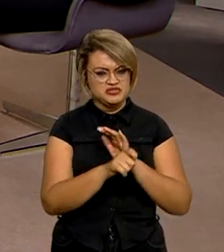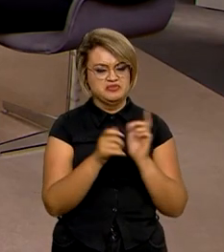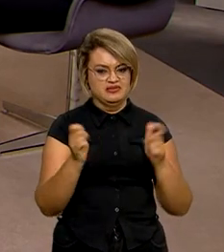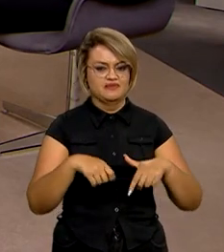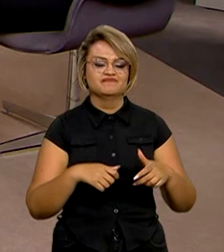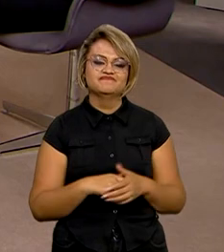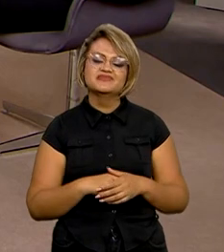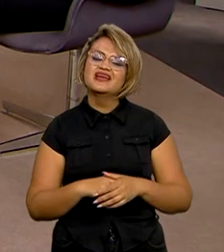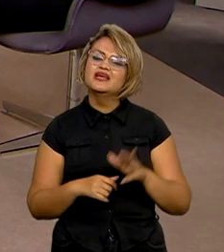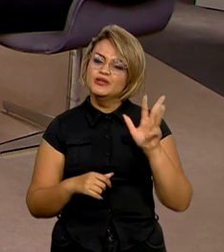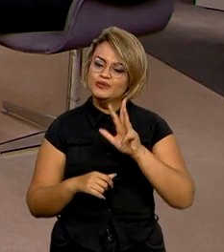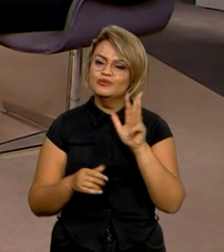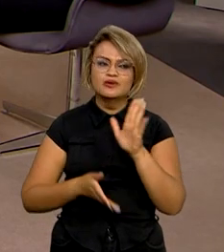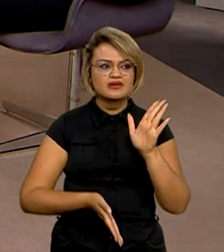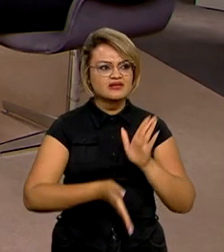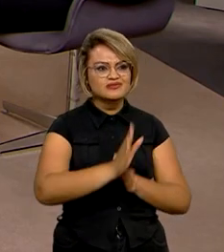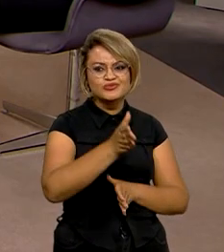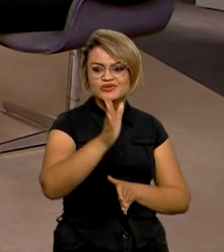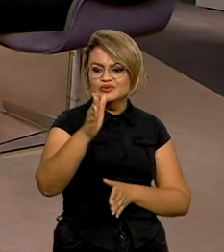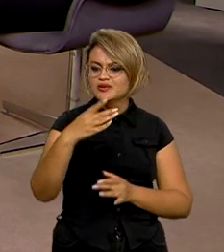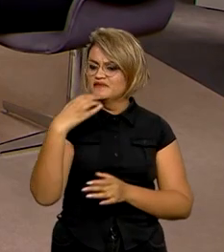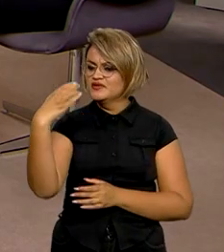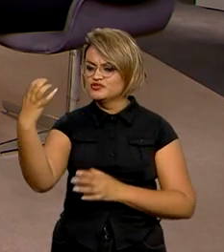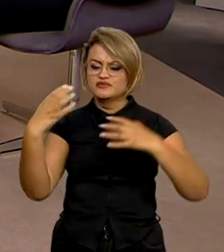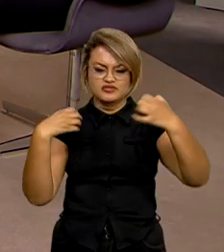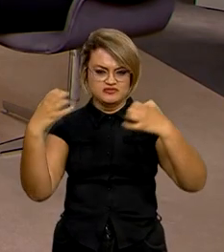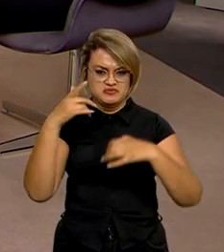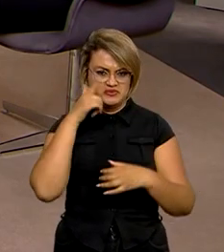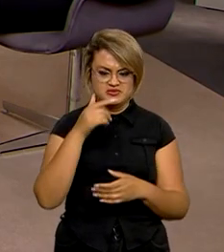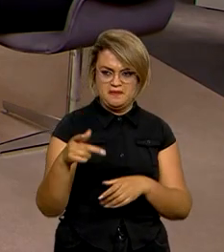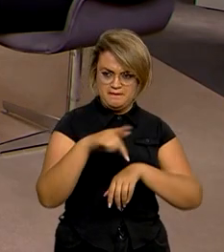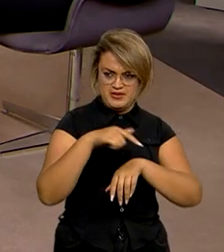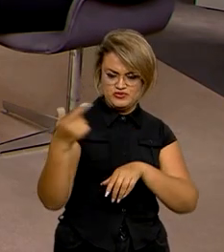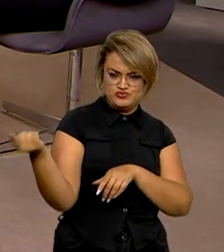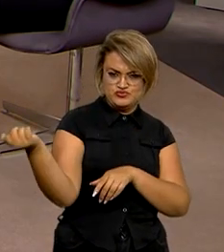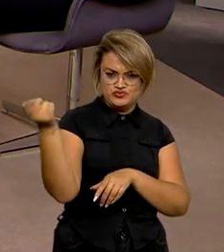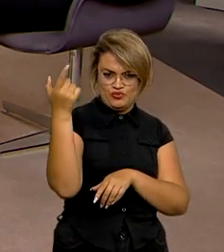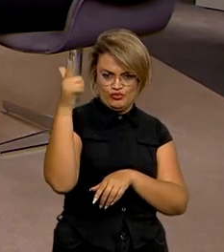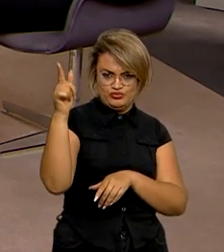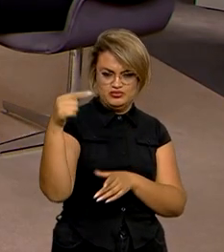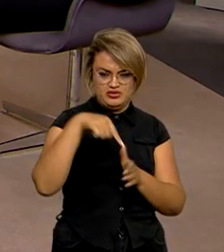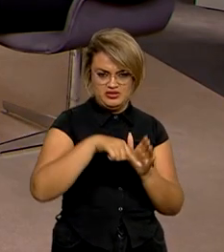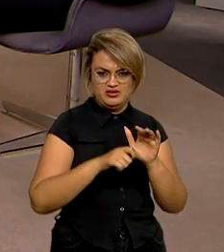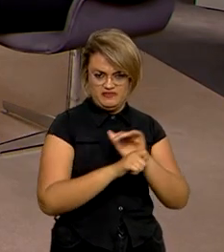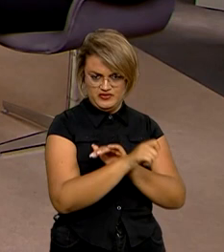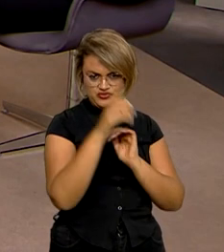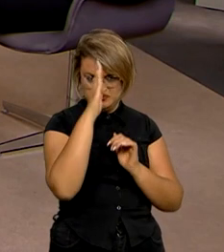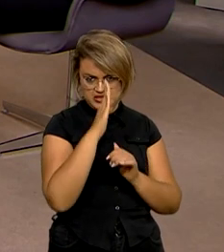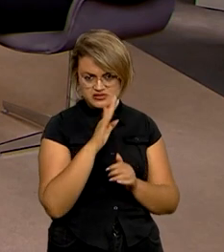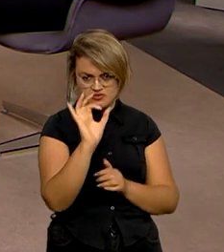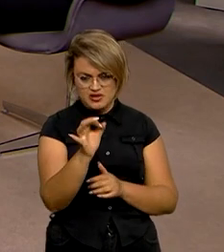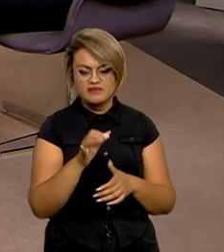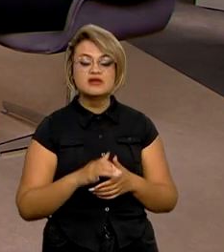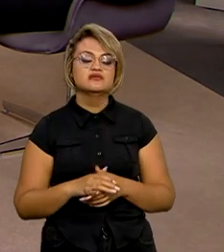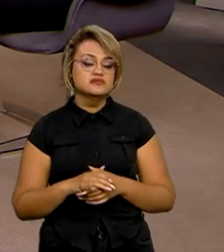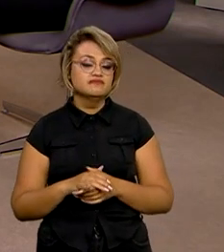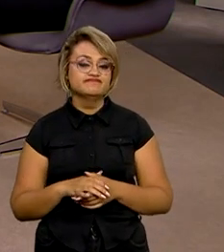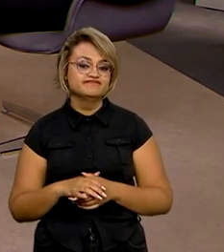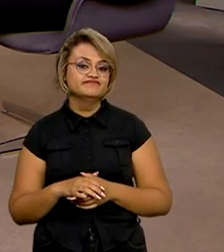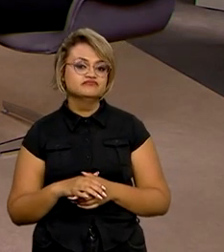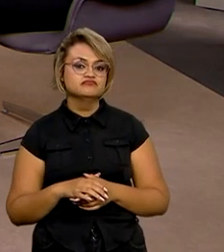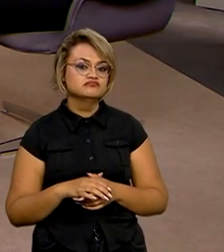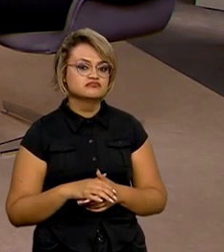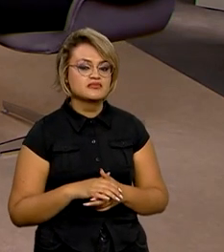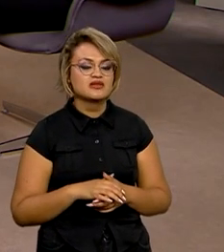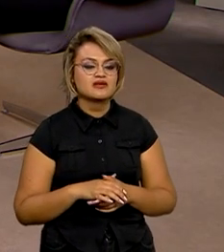Lula tem aí viajado o mundo também para trazer investimentos estrangeiros, né? É, a gente tem sido procurado, inclusive, né? E as